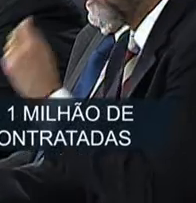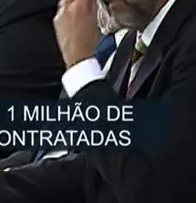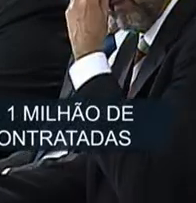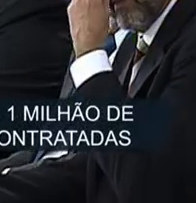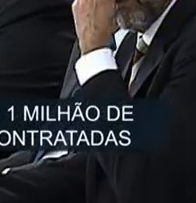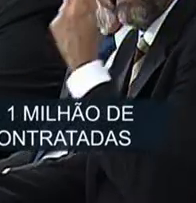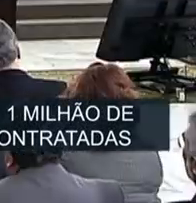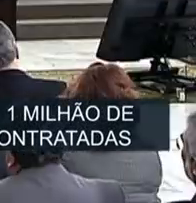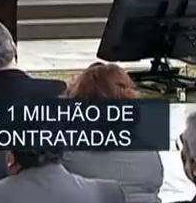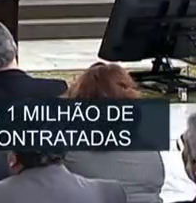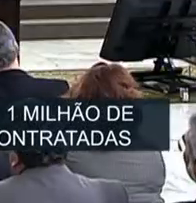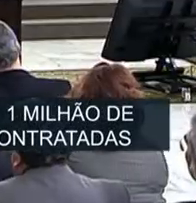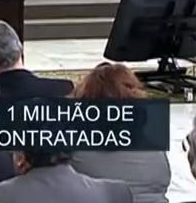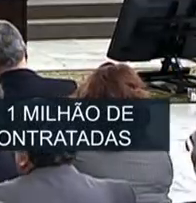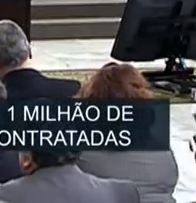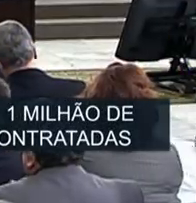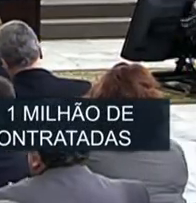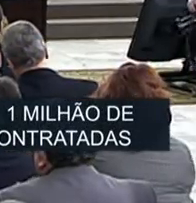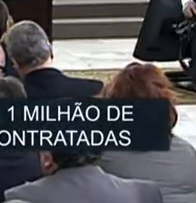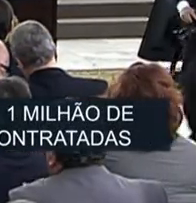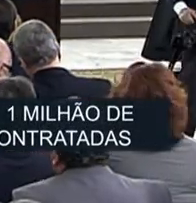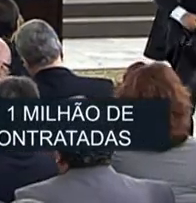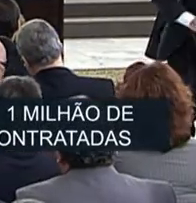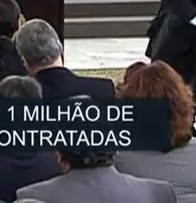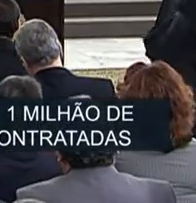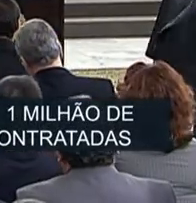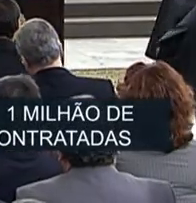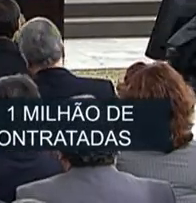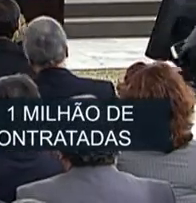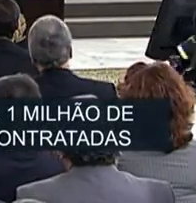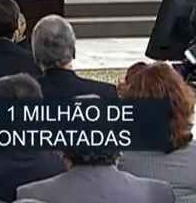Com a palavra, senhora Presidenta da República.